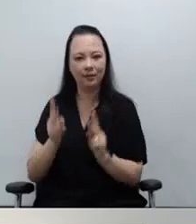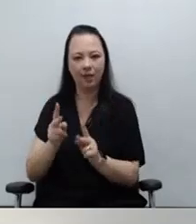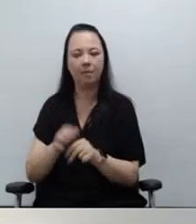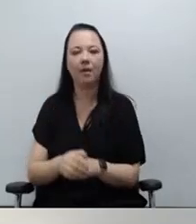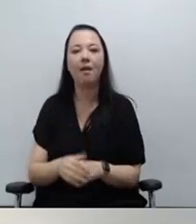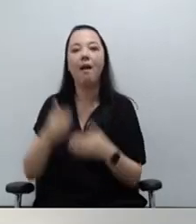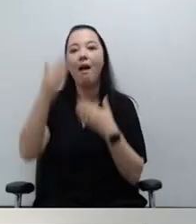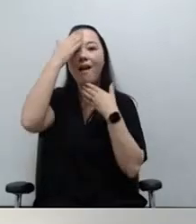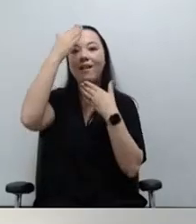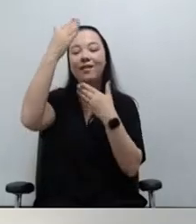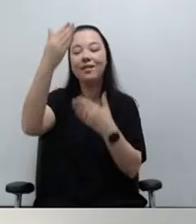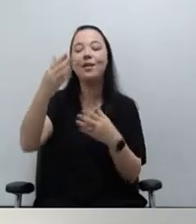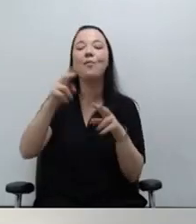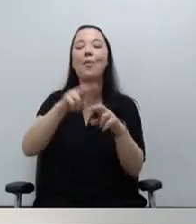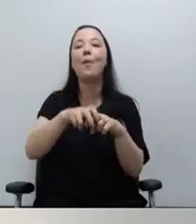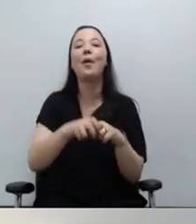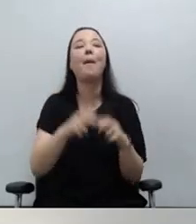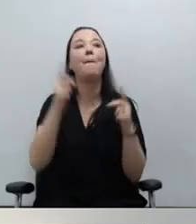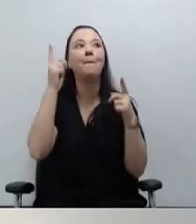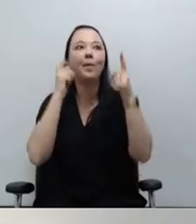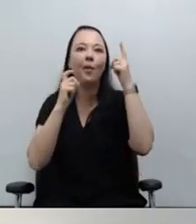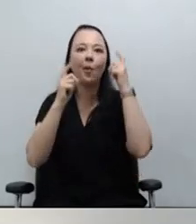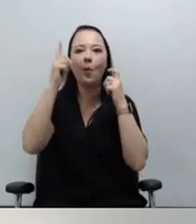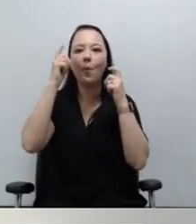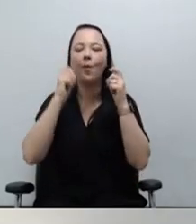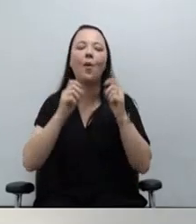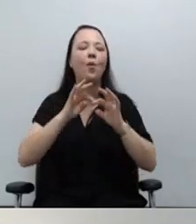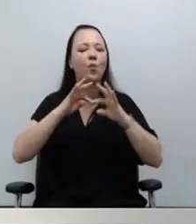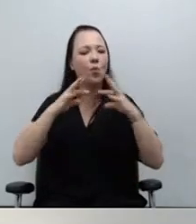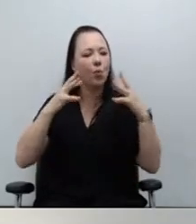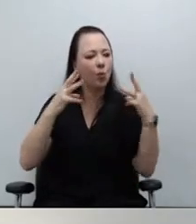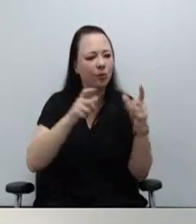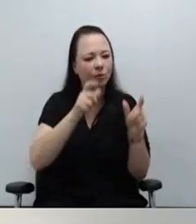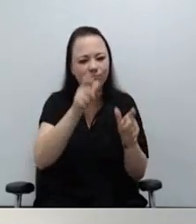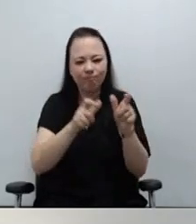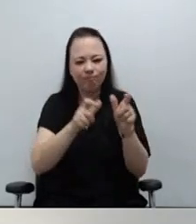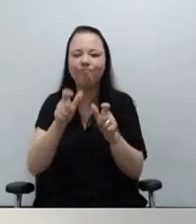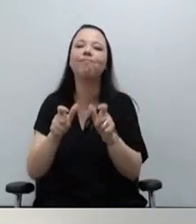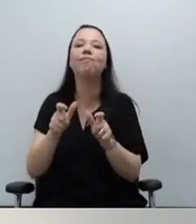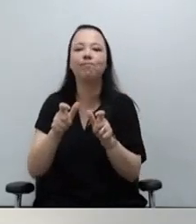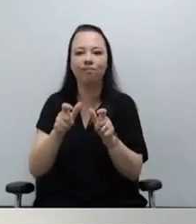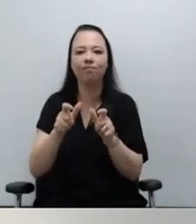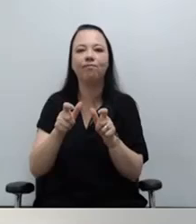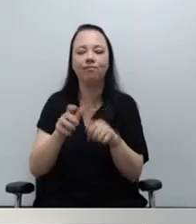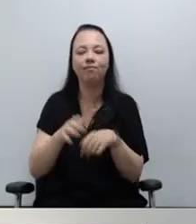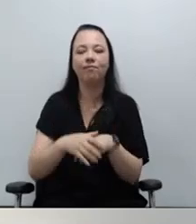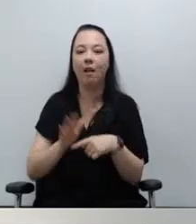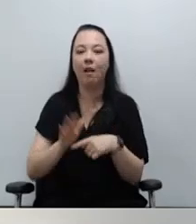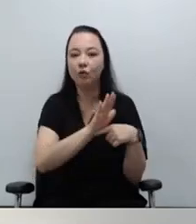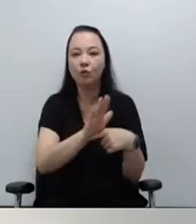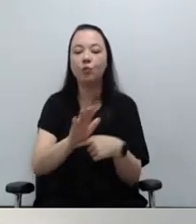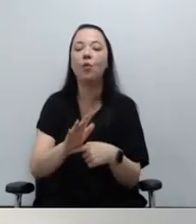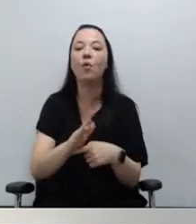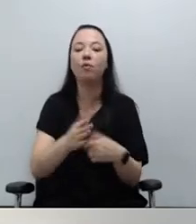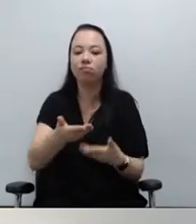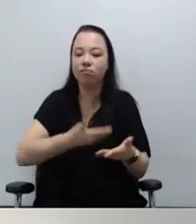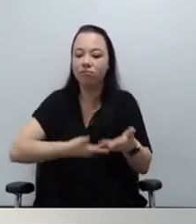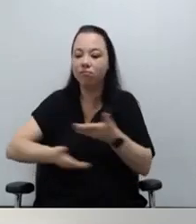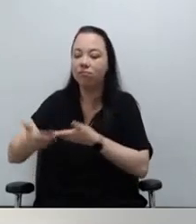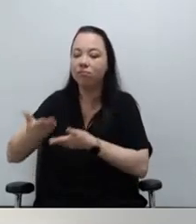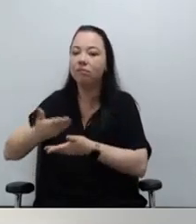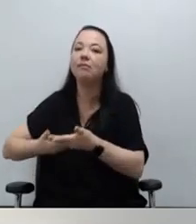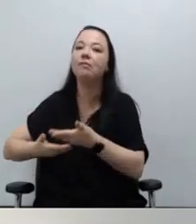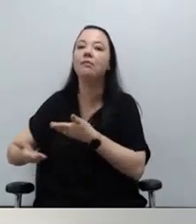com cada um de nós, cada uma de nós, mantendo-se integralmente à nossa disposição, bem como por seguir contribuindo para trocas e